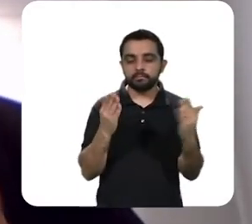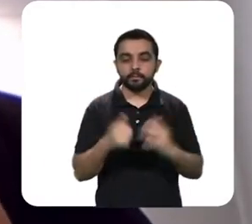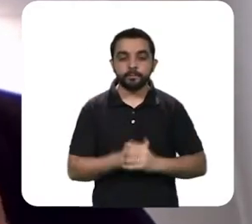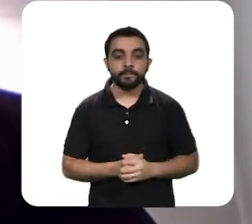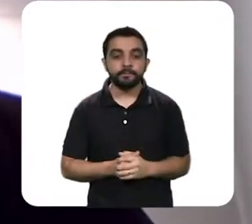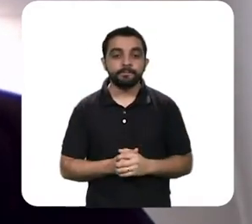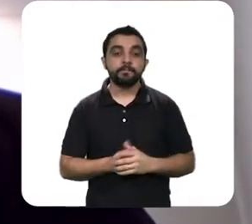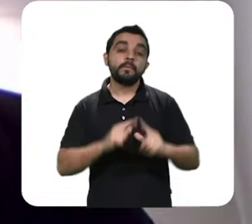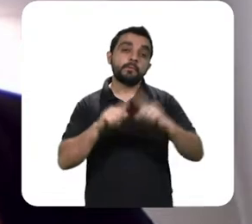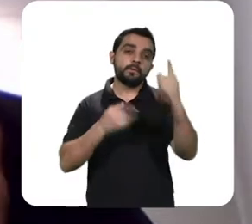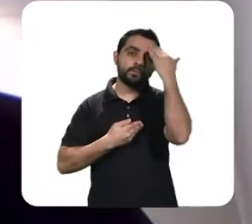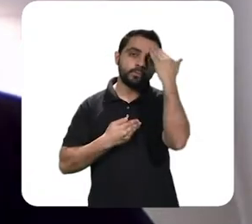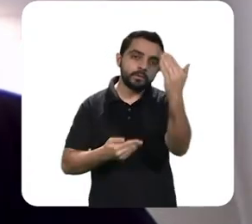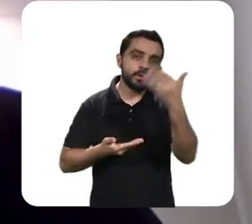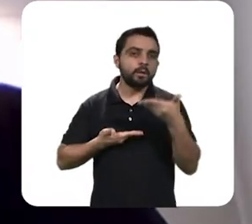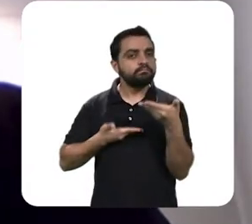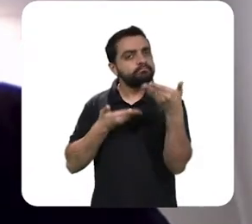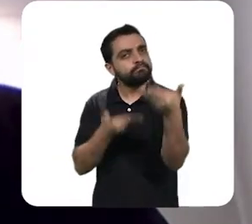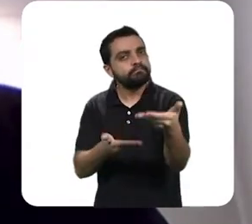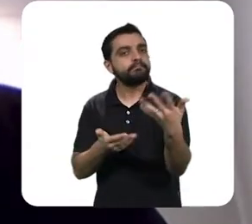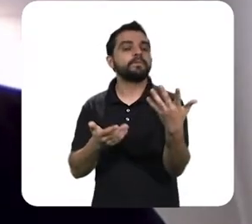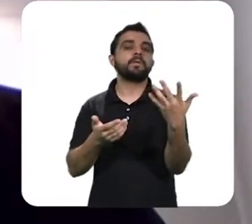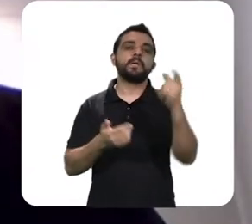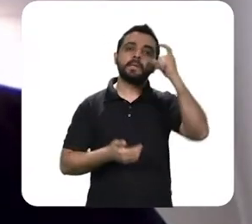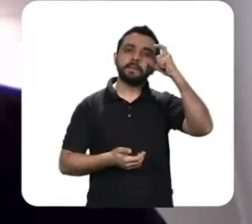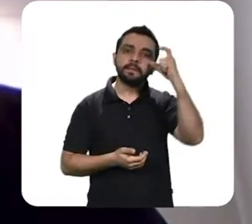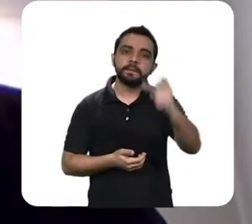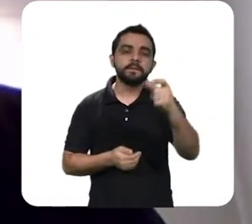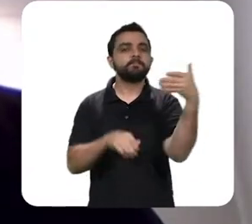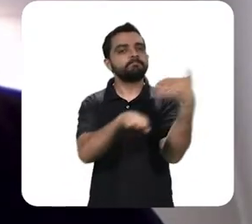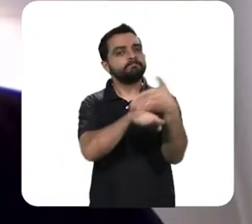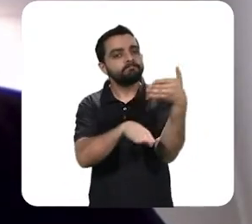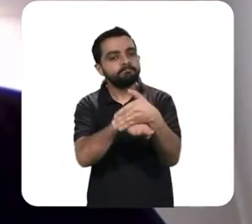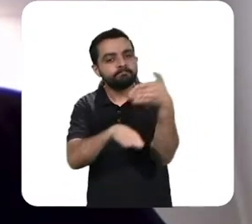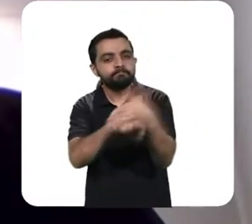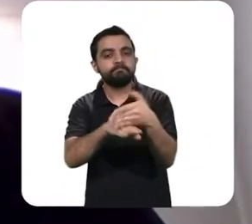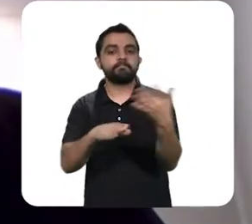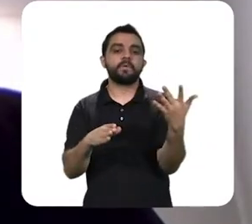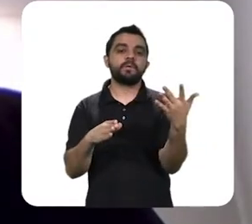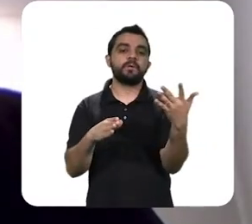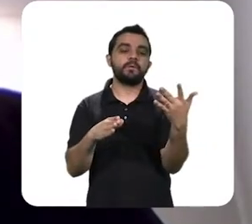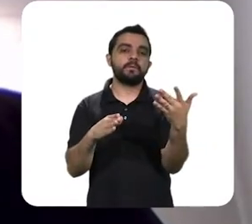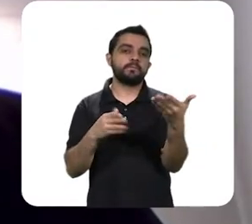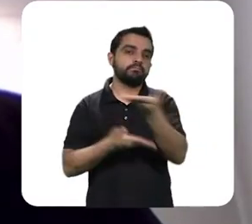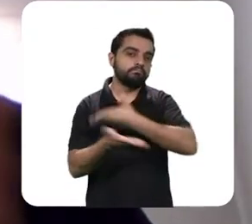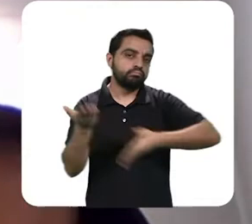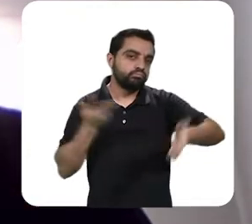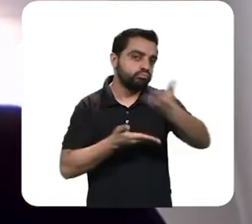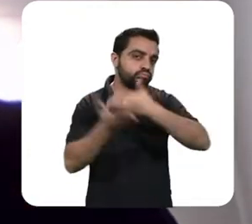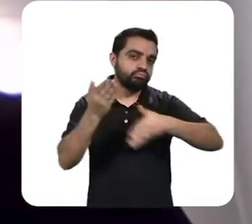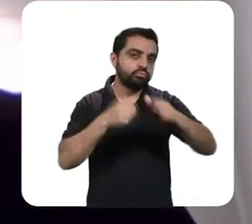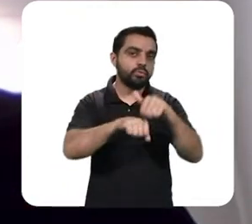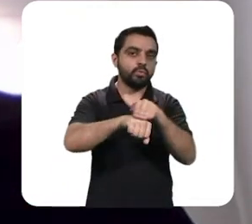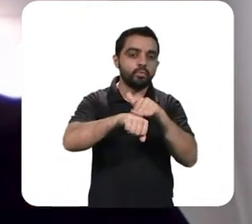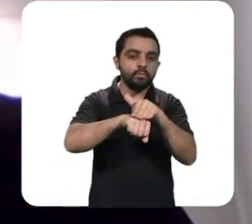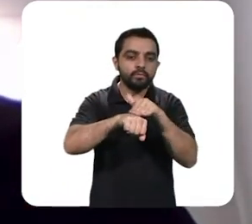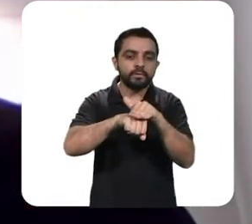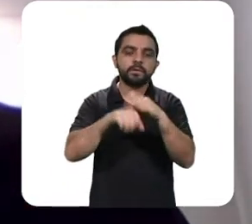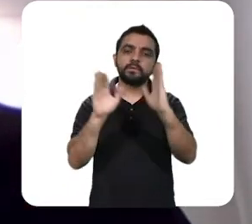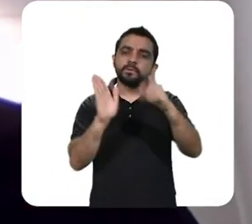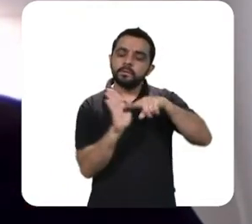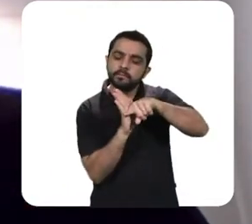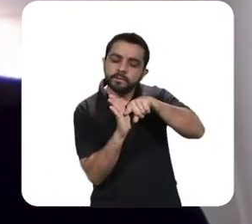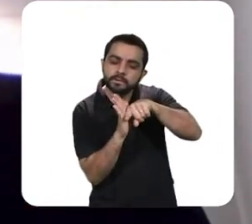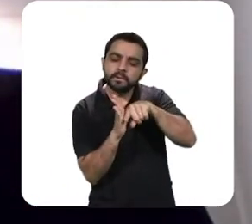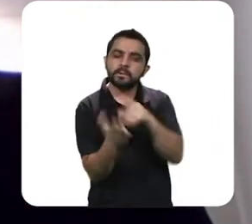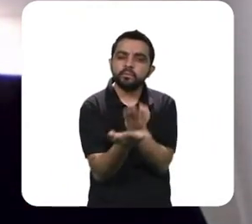preciso. Mas, primeiro, obrigado pelo convite, muito interessante participar aqui com vocês.